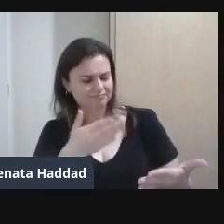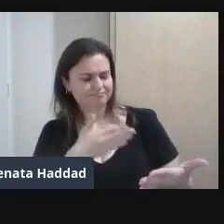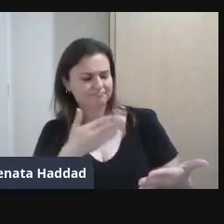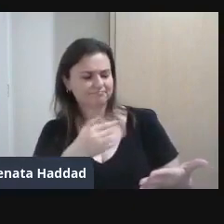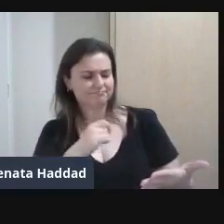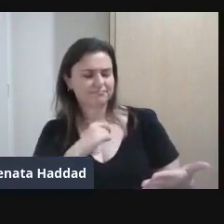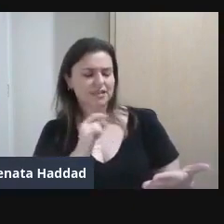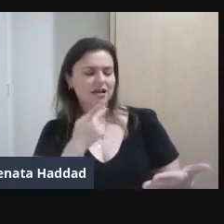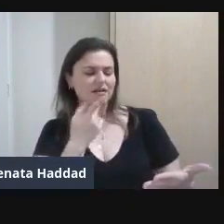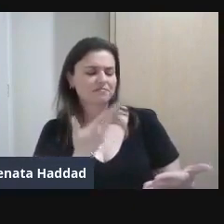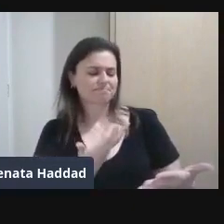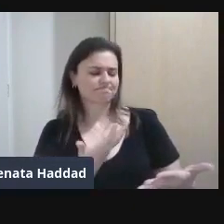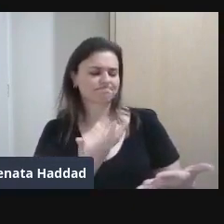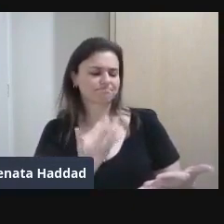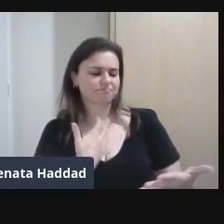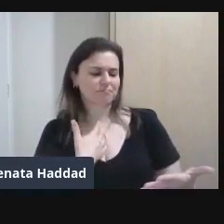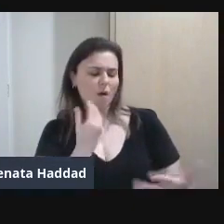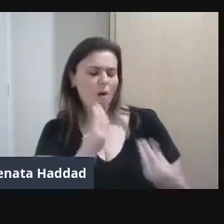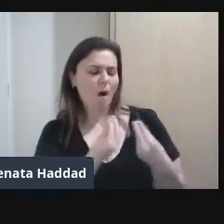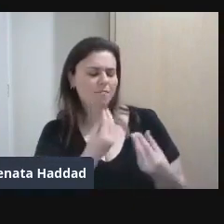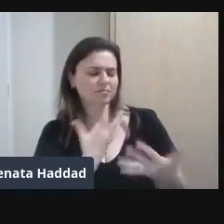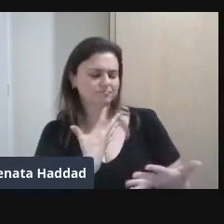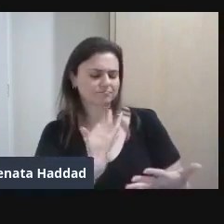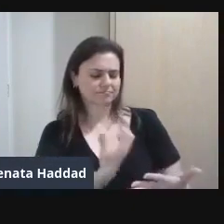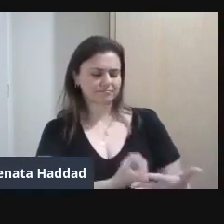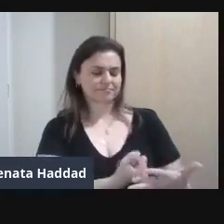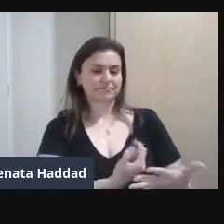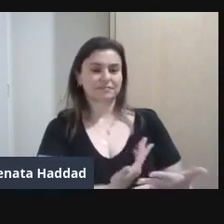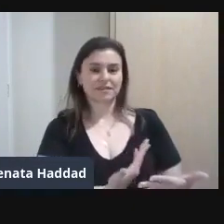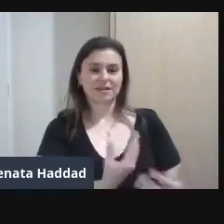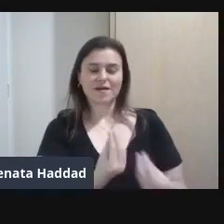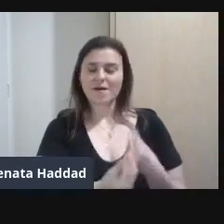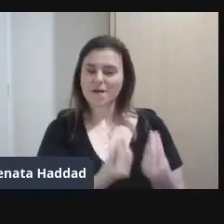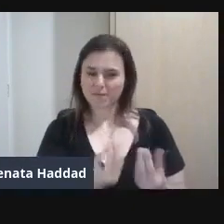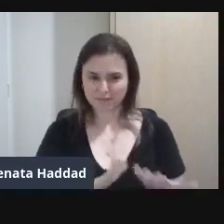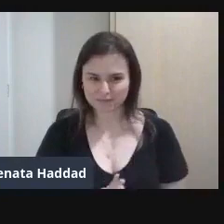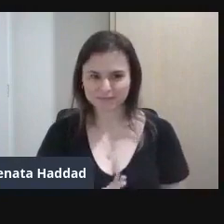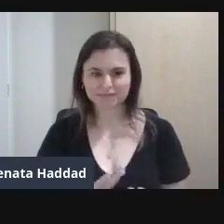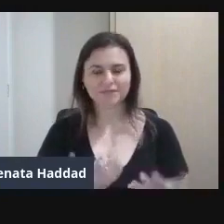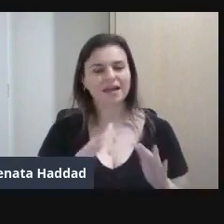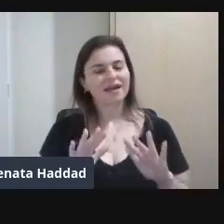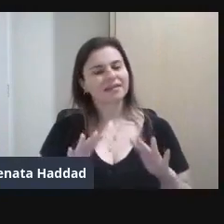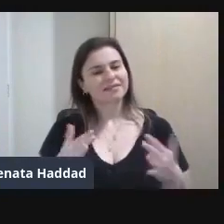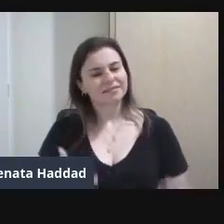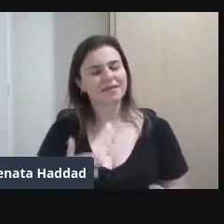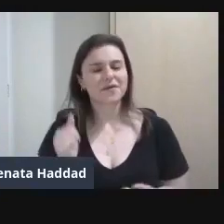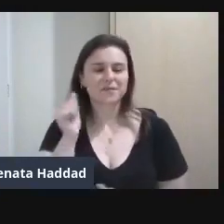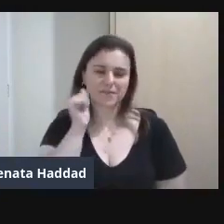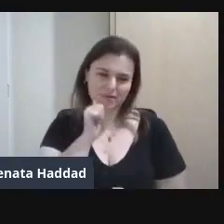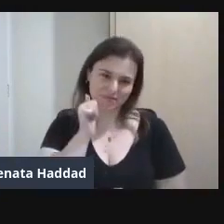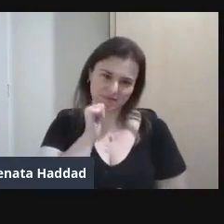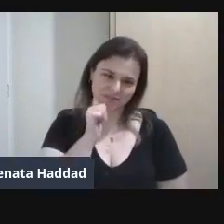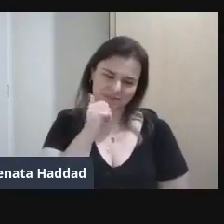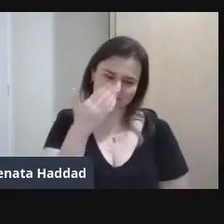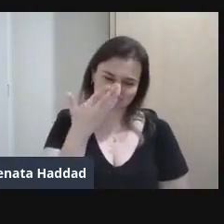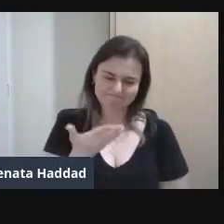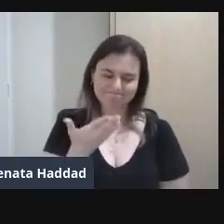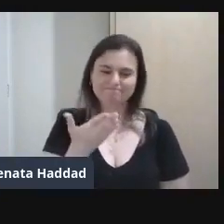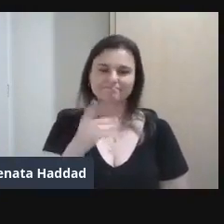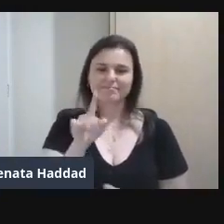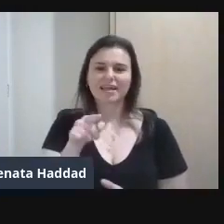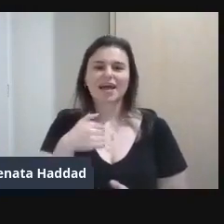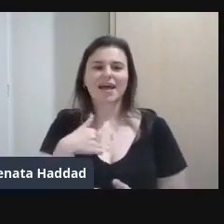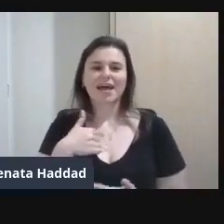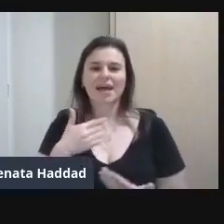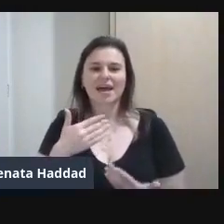a gente fala De que maneira Ela me atravessa Então Uma moça Tecelã É justamente Essa possibilidade Que